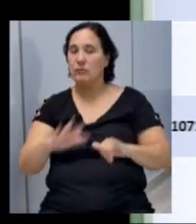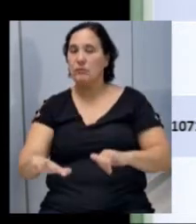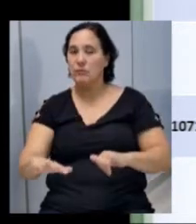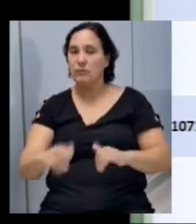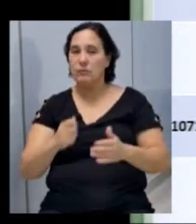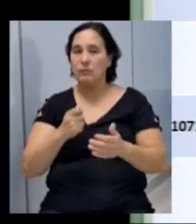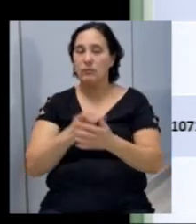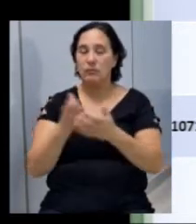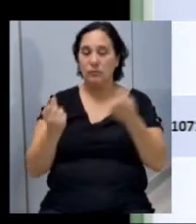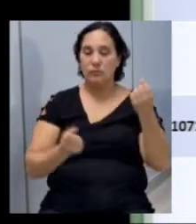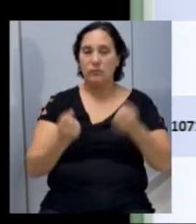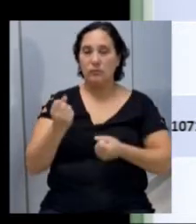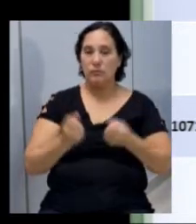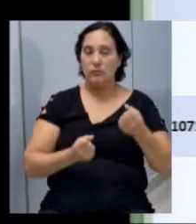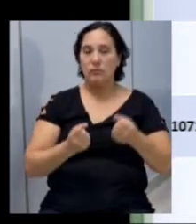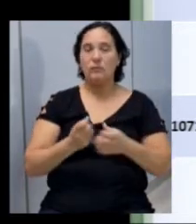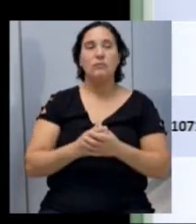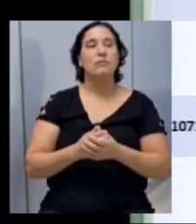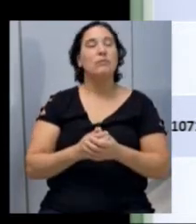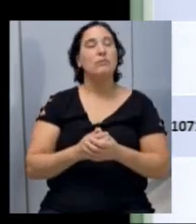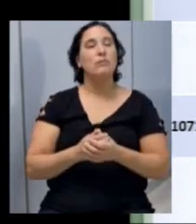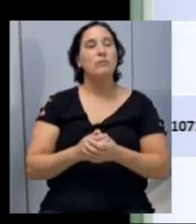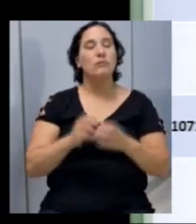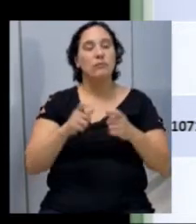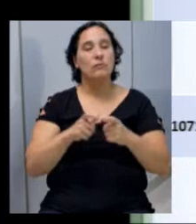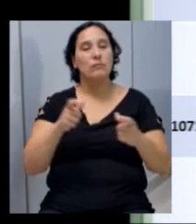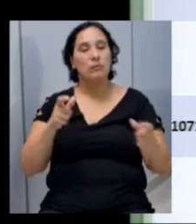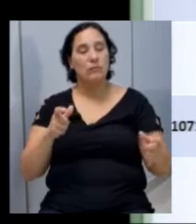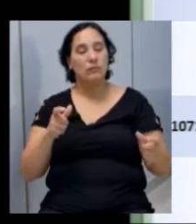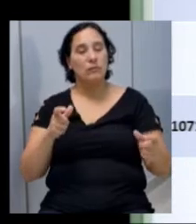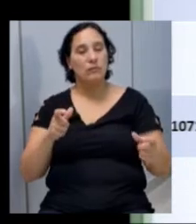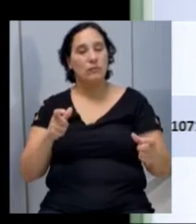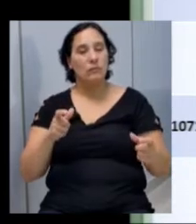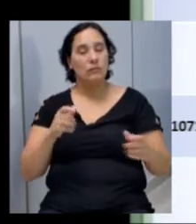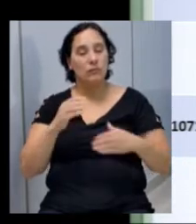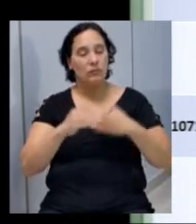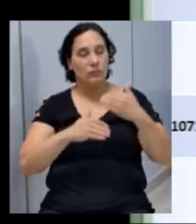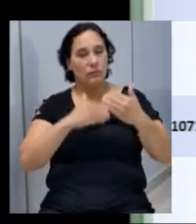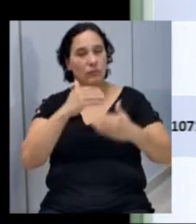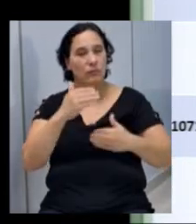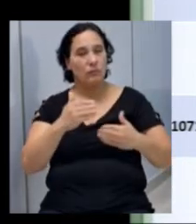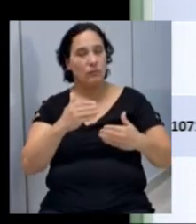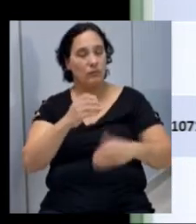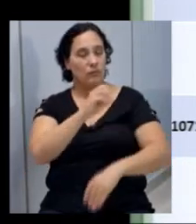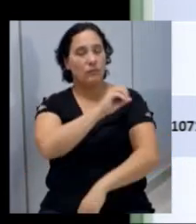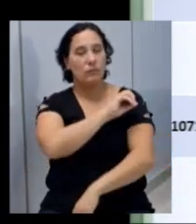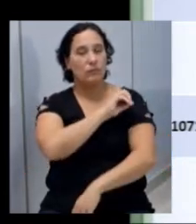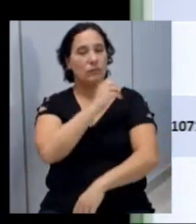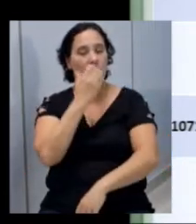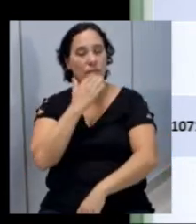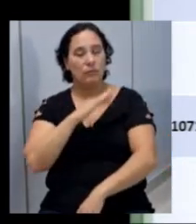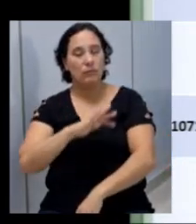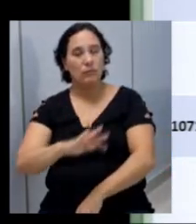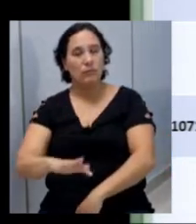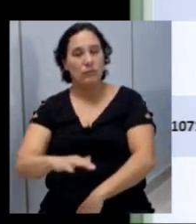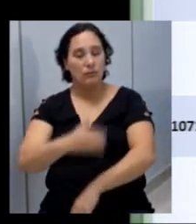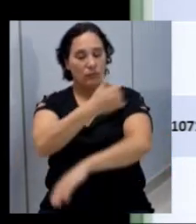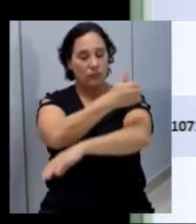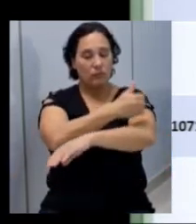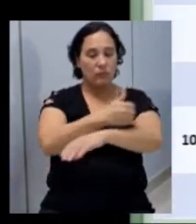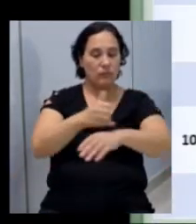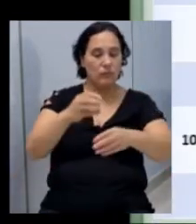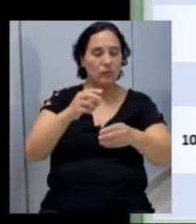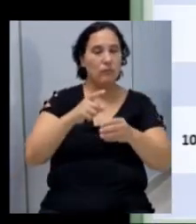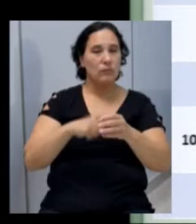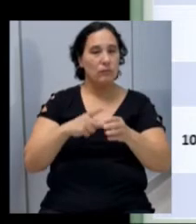aquisição de veículos para a educação, ampliação da rede física de educação infantil, pavimentação urbana e